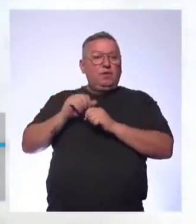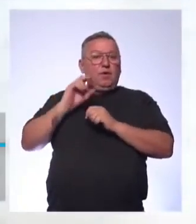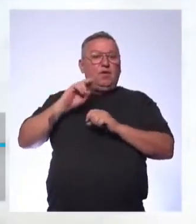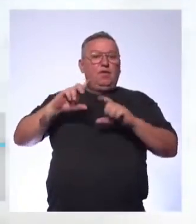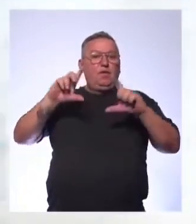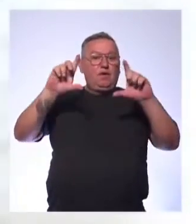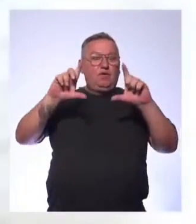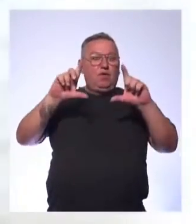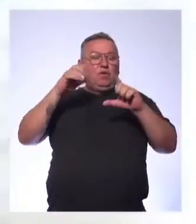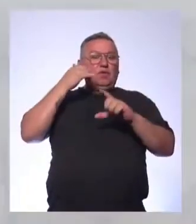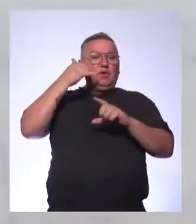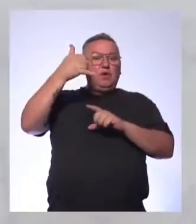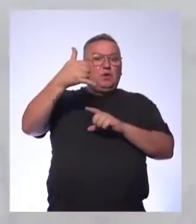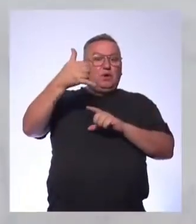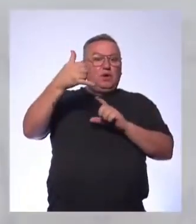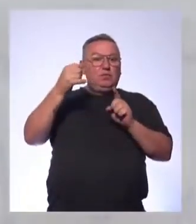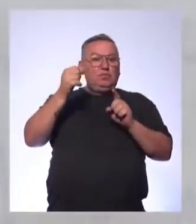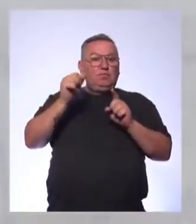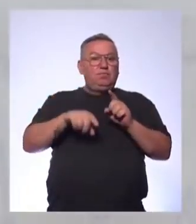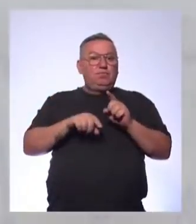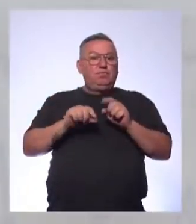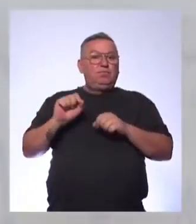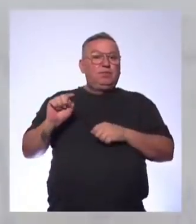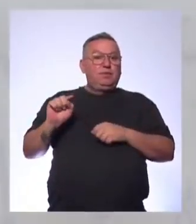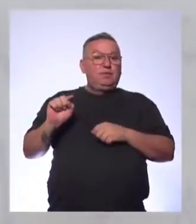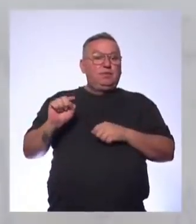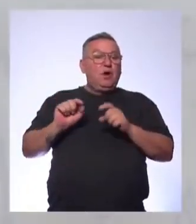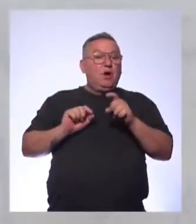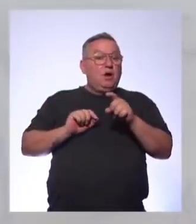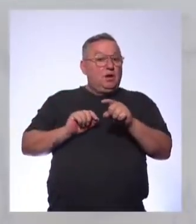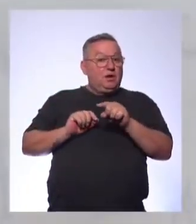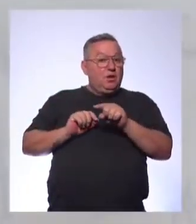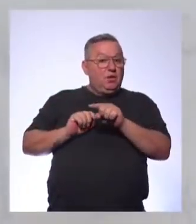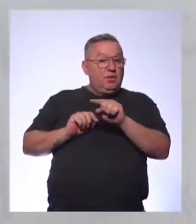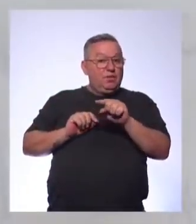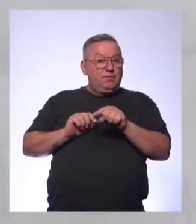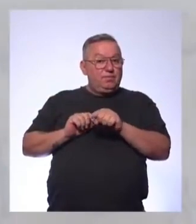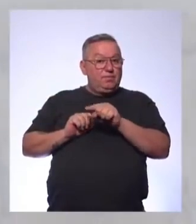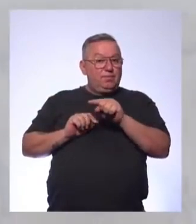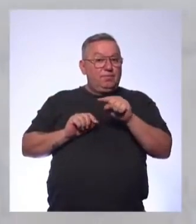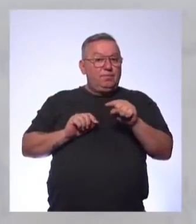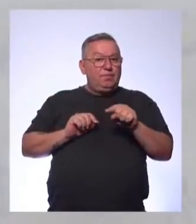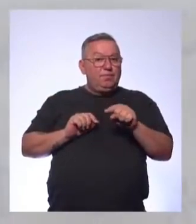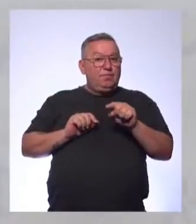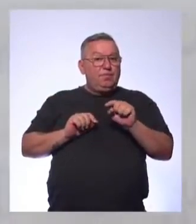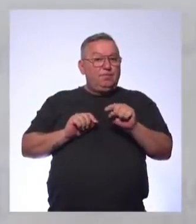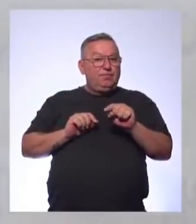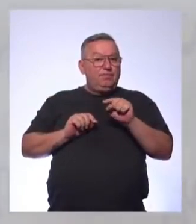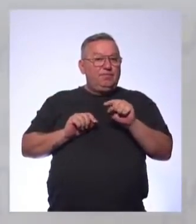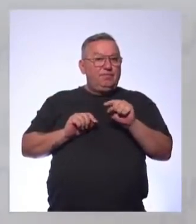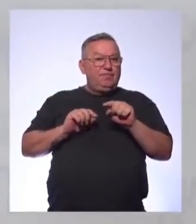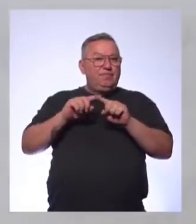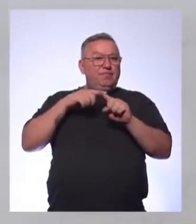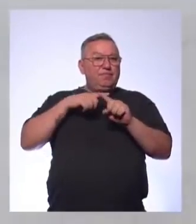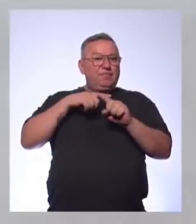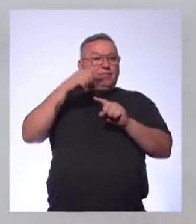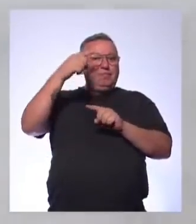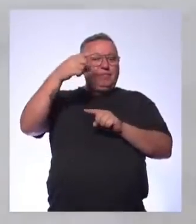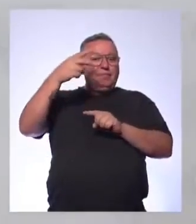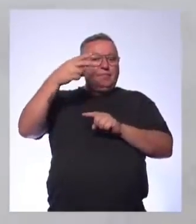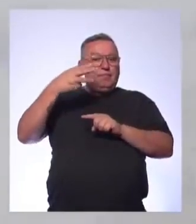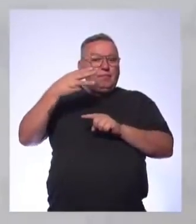embaixo, tá vendo? Aí eu venho aqui nesse mundinho, é um globo, é um mundo, né? Aperto aqui Aí tem esses três